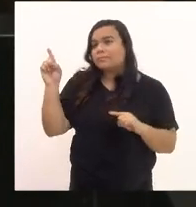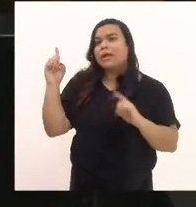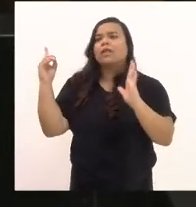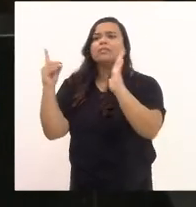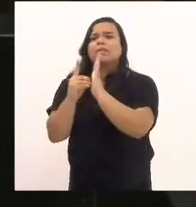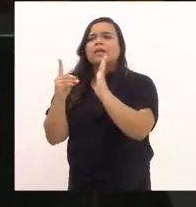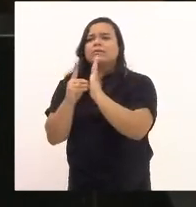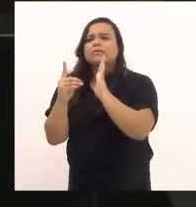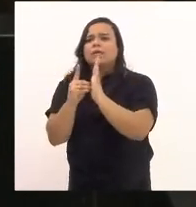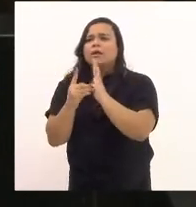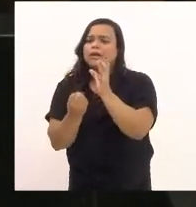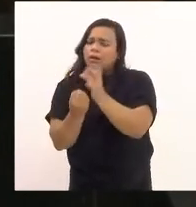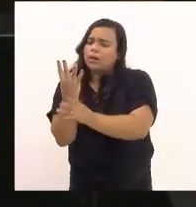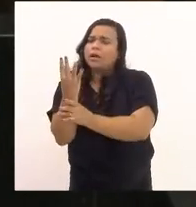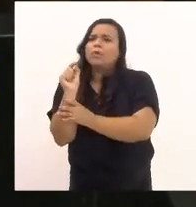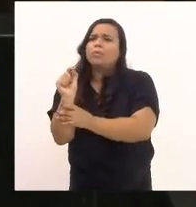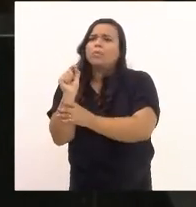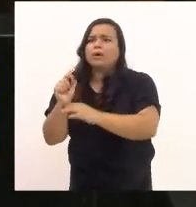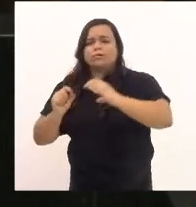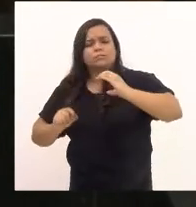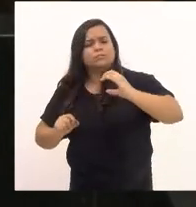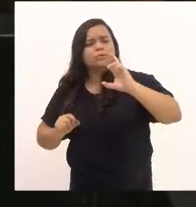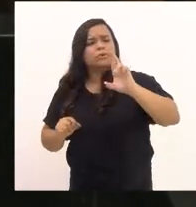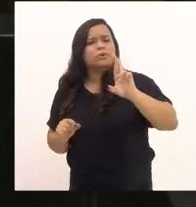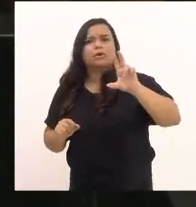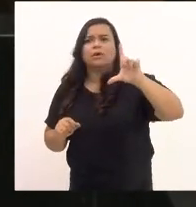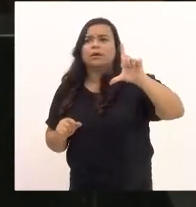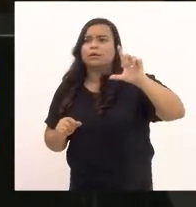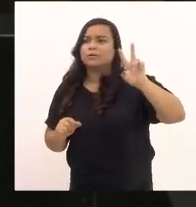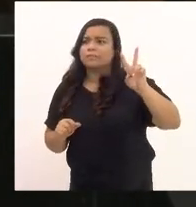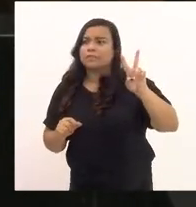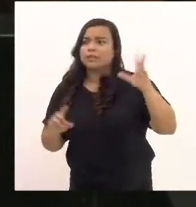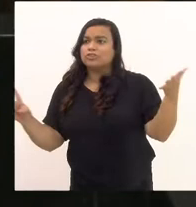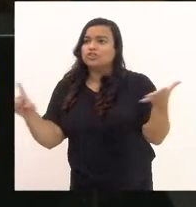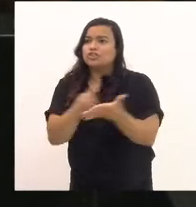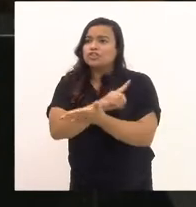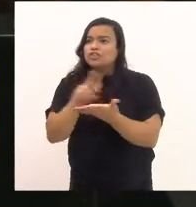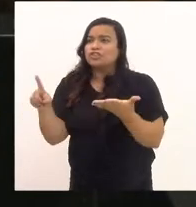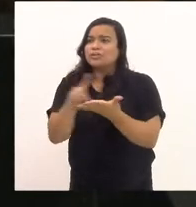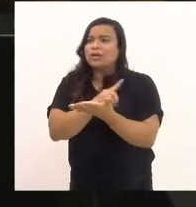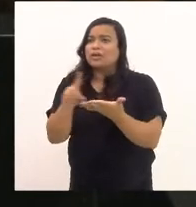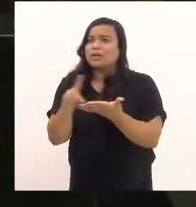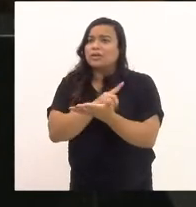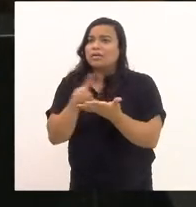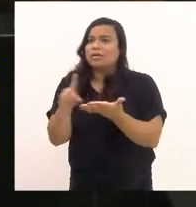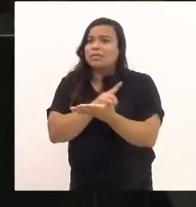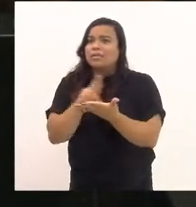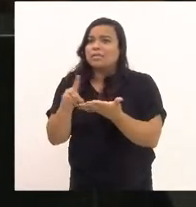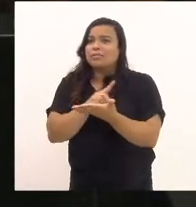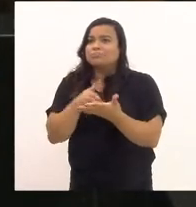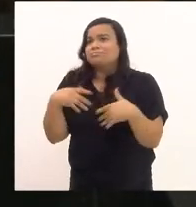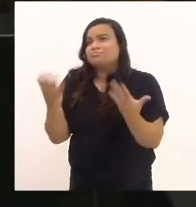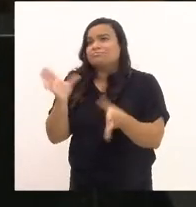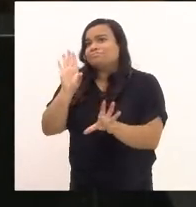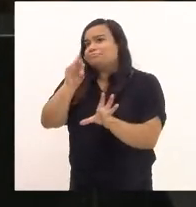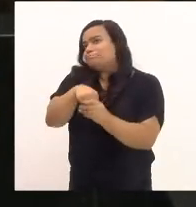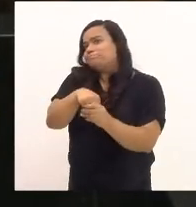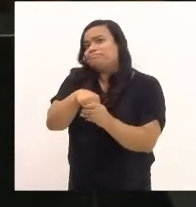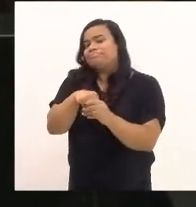criou o CRLV digital, isto é, pela internet.